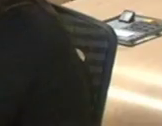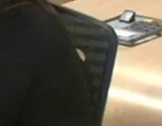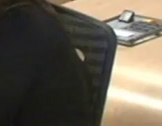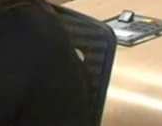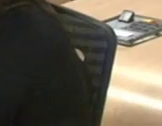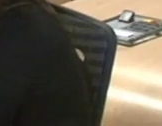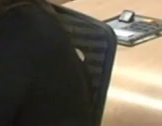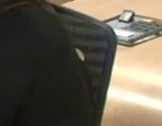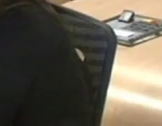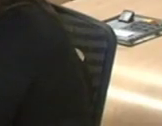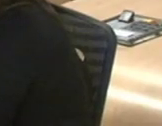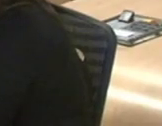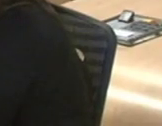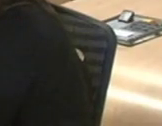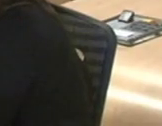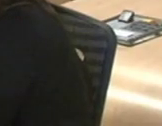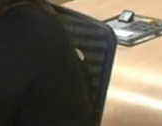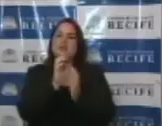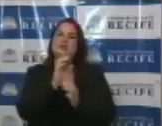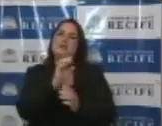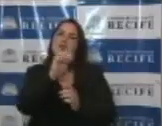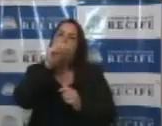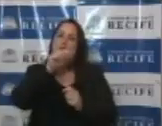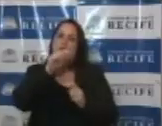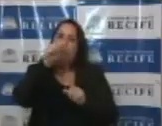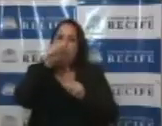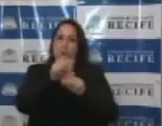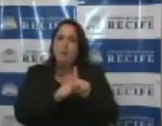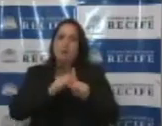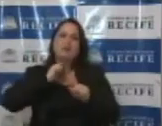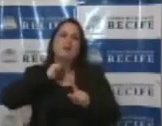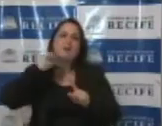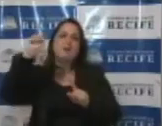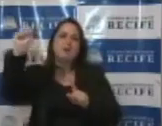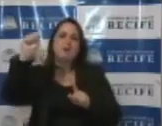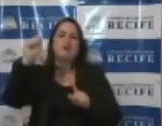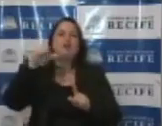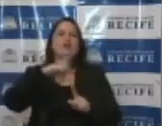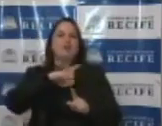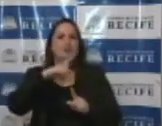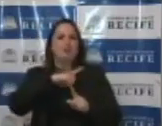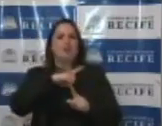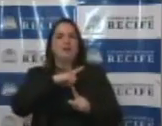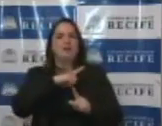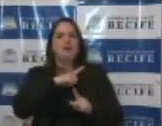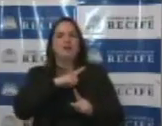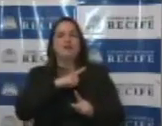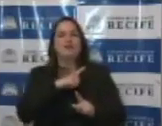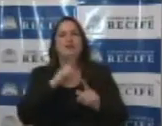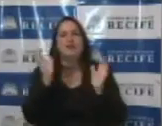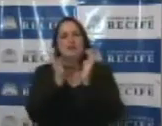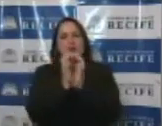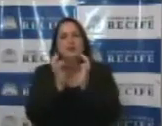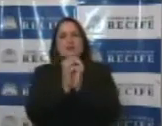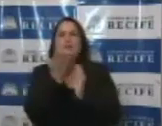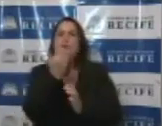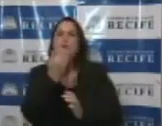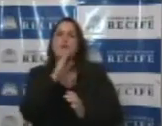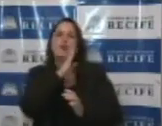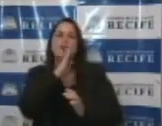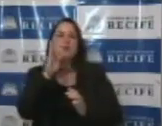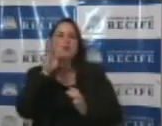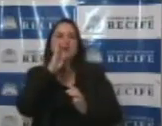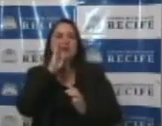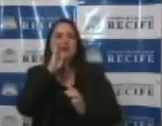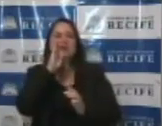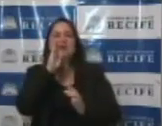encaminhado ao prefeito. O mês de abril terá como calendário oficial da cidade do Recife o Comida de Boteco. E a gente espera voltar aqui para junto com